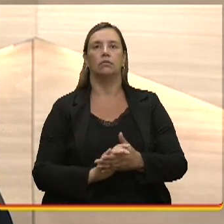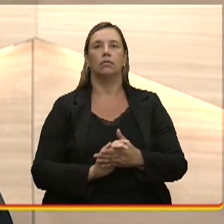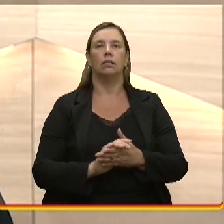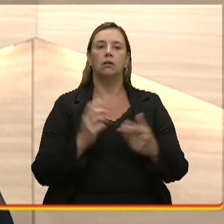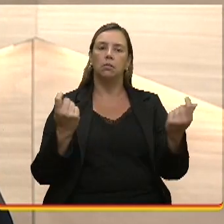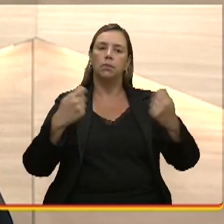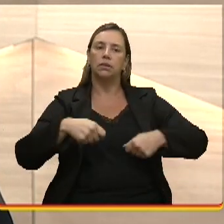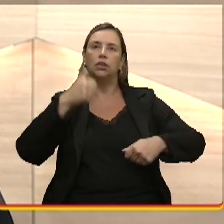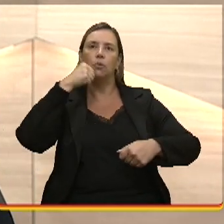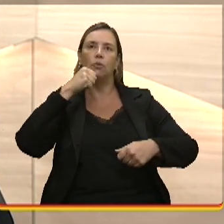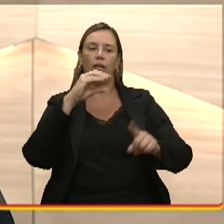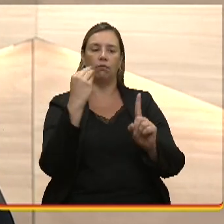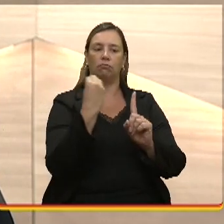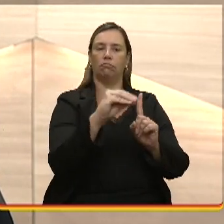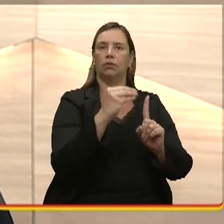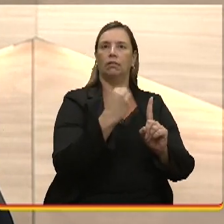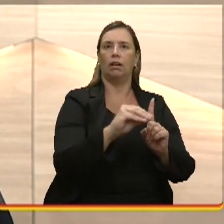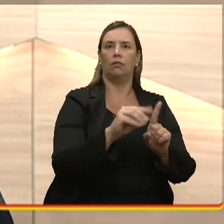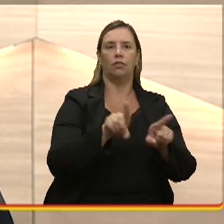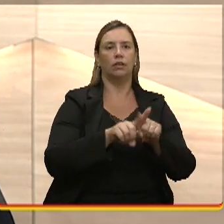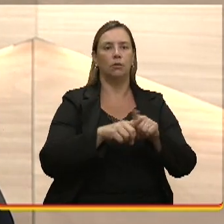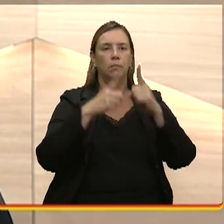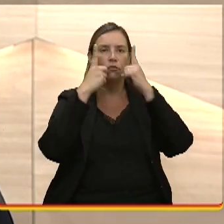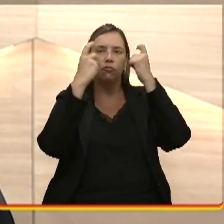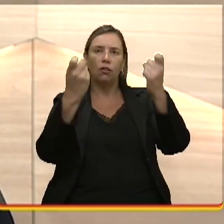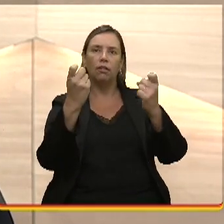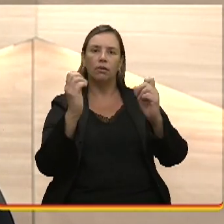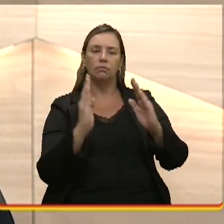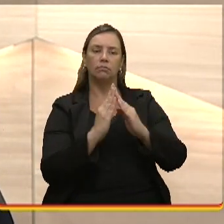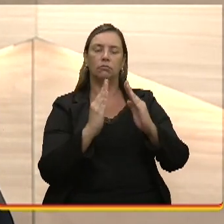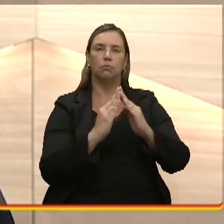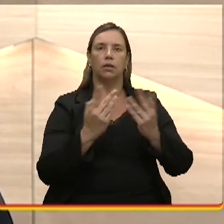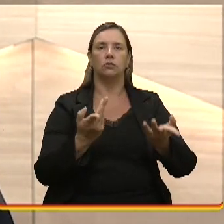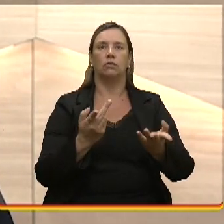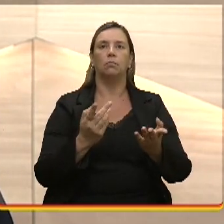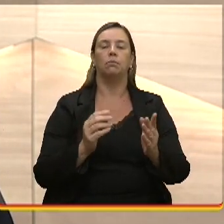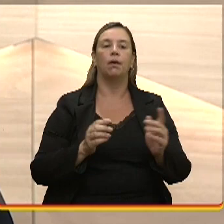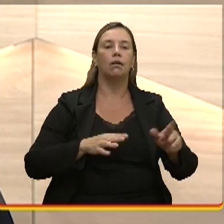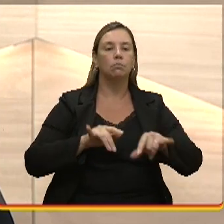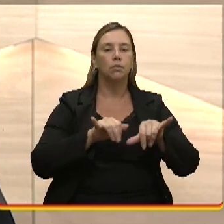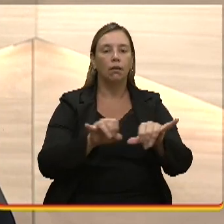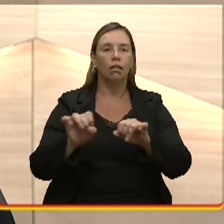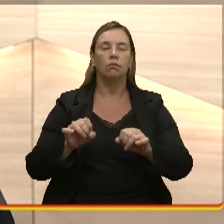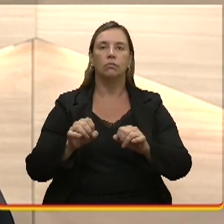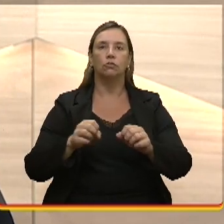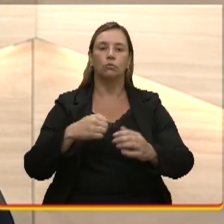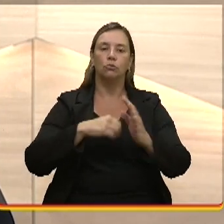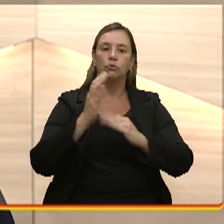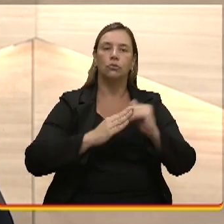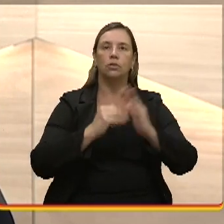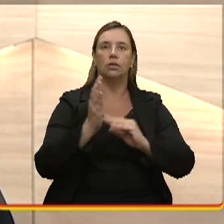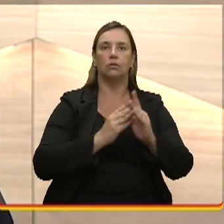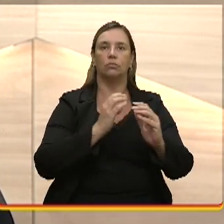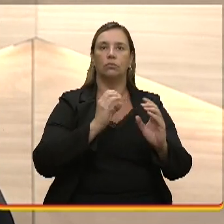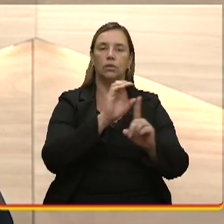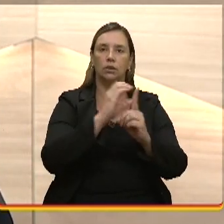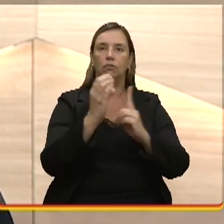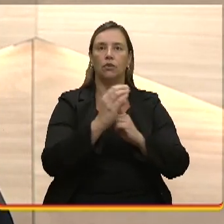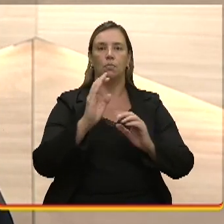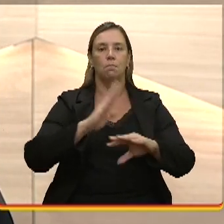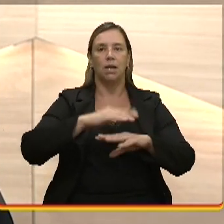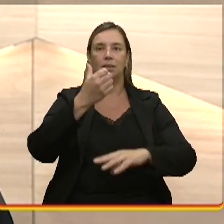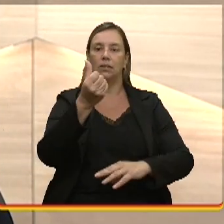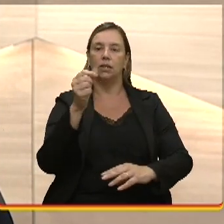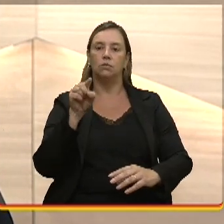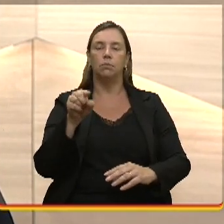situação de vulnerabilidade e violência doméstica para o mercado da construção civil. Mais de 6 mil mulheres